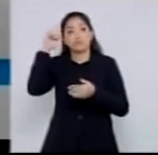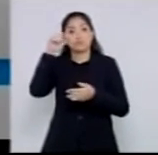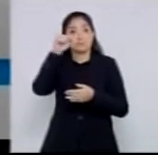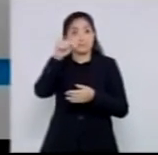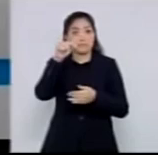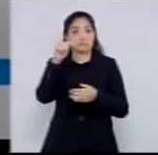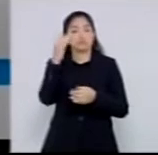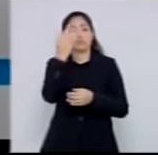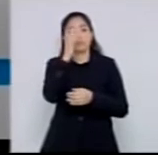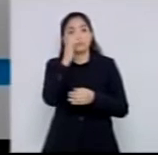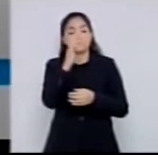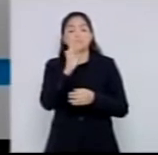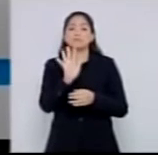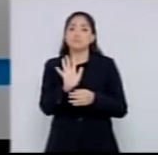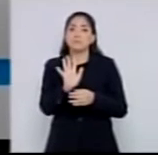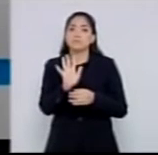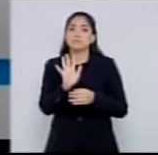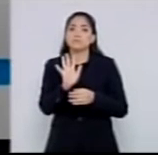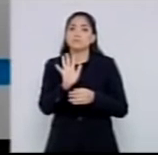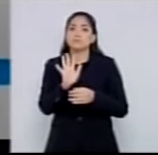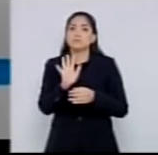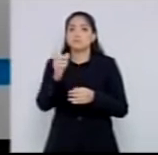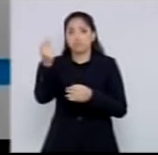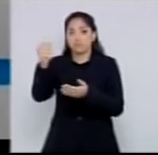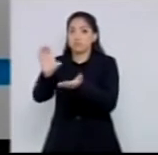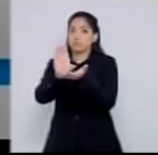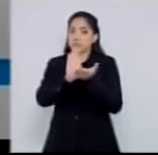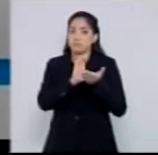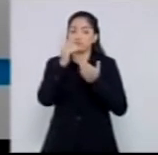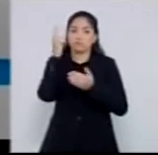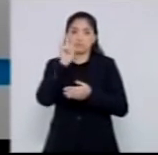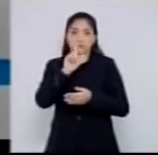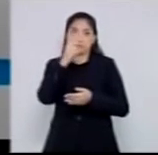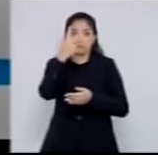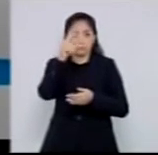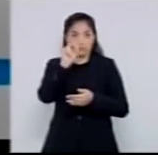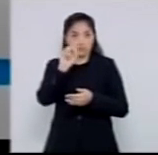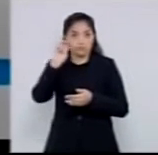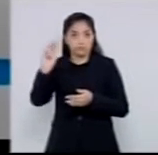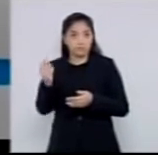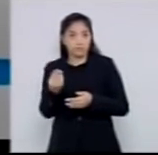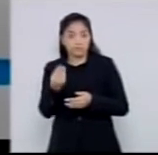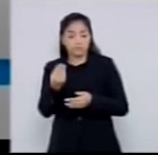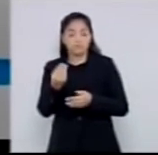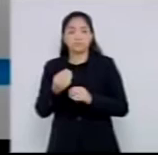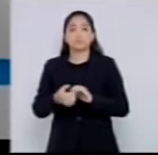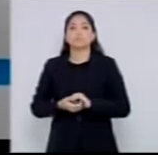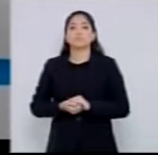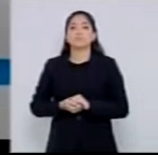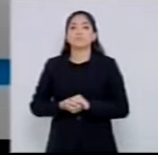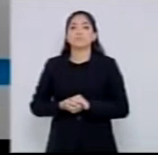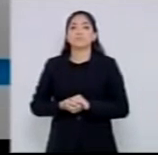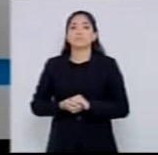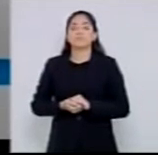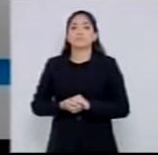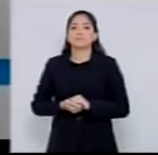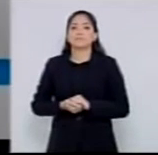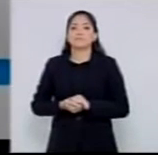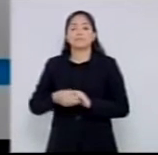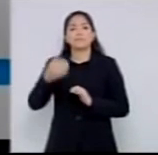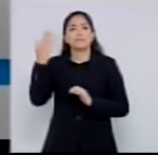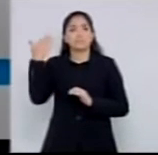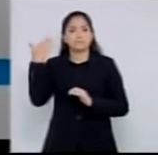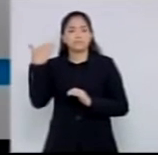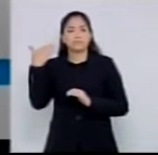de nós conseguimos esse recurso de 20 milhões, e o prefeito saiu de lá. À época, o Kleinobin falou assim,